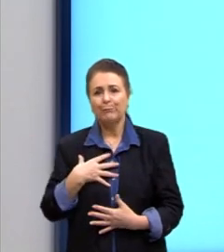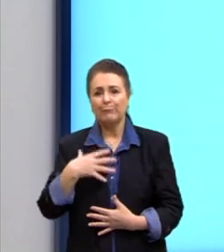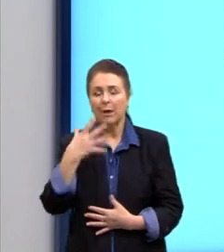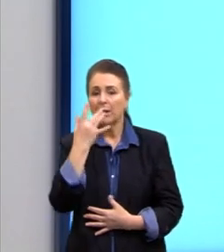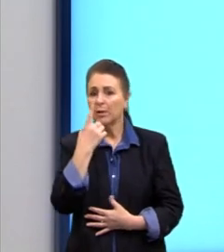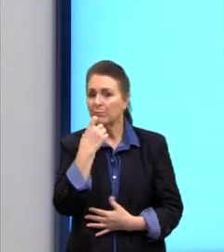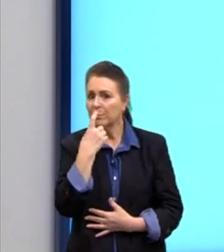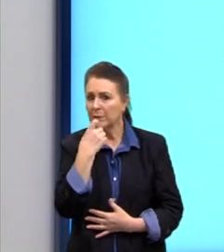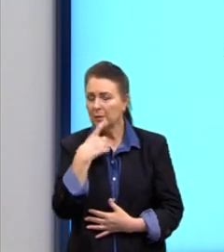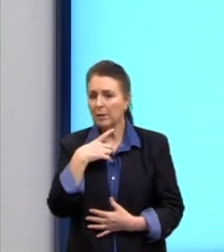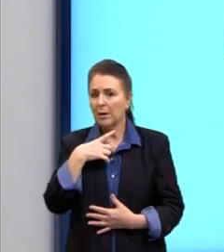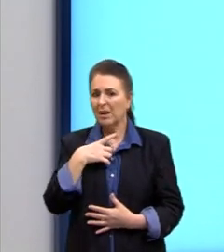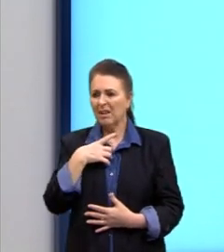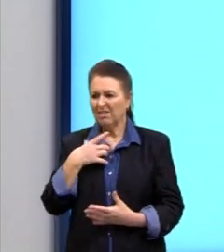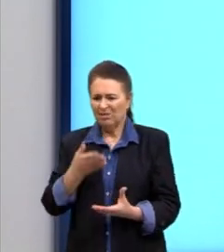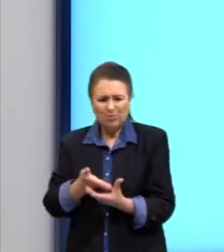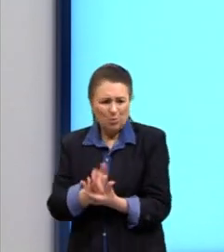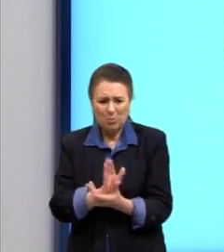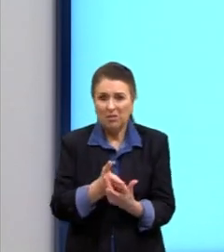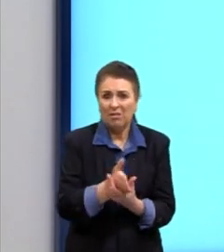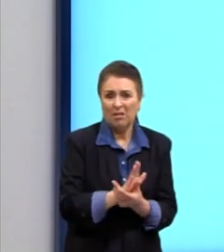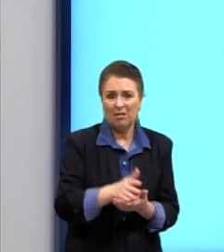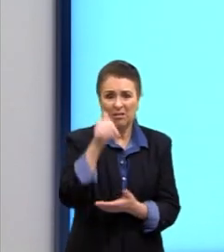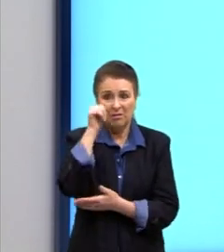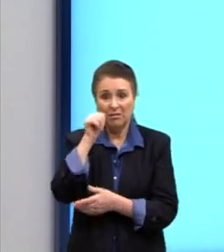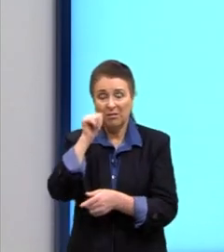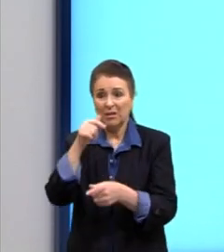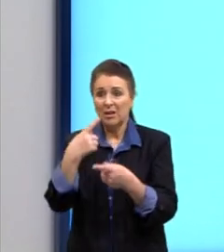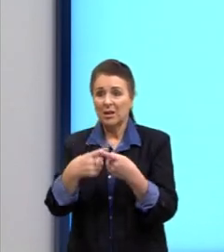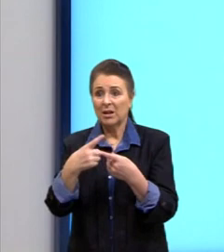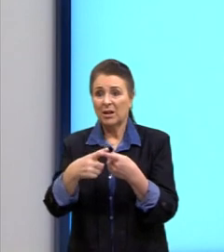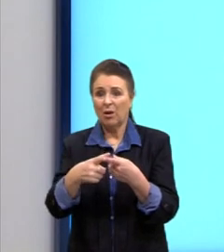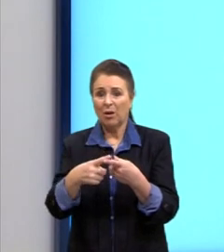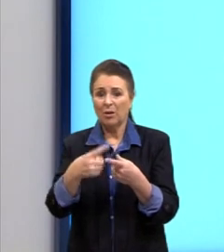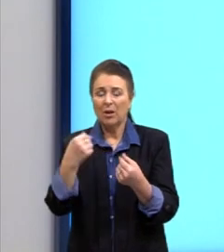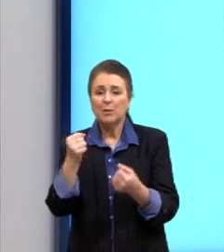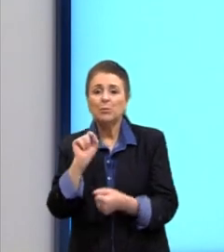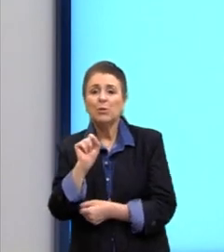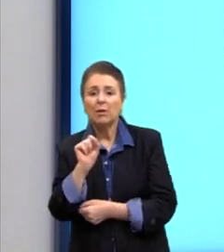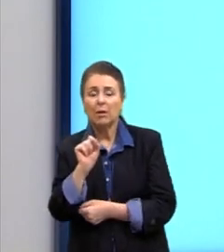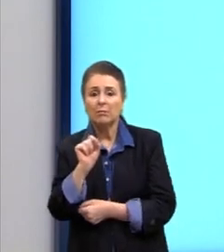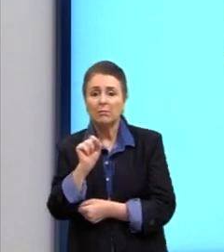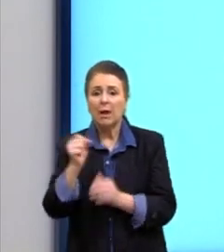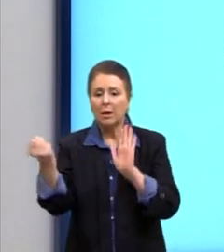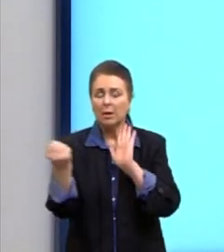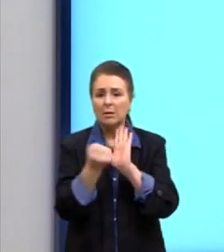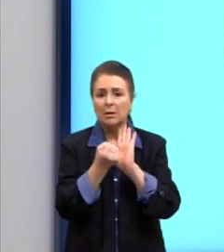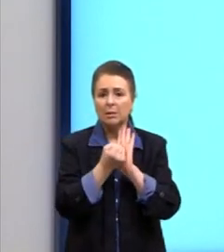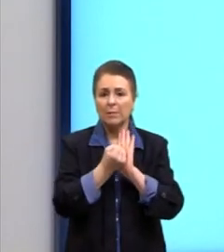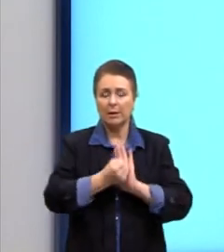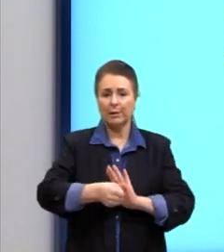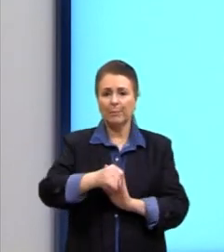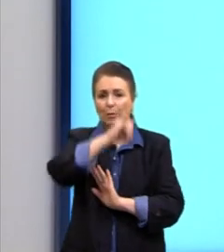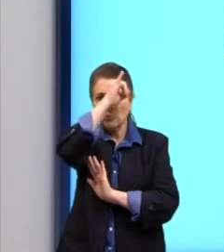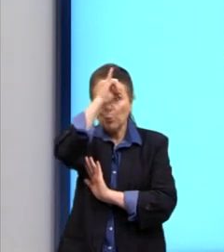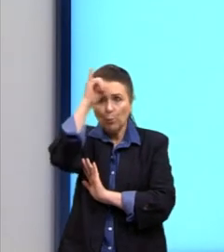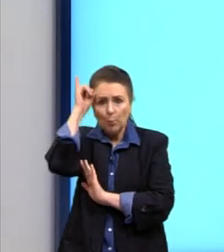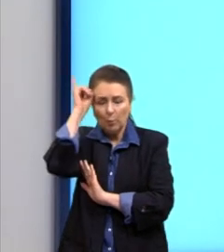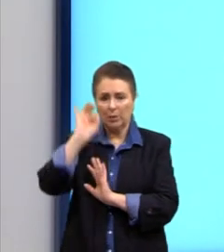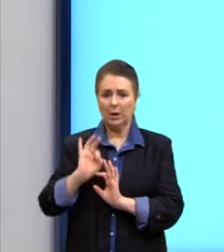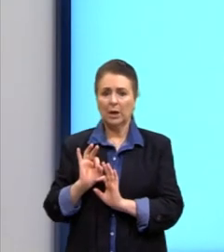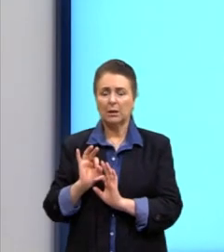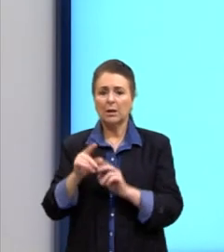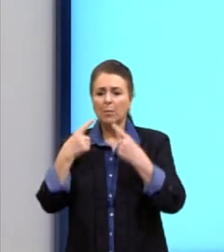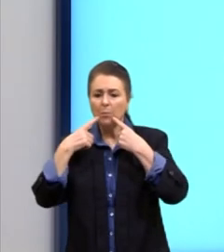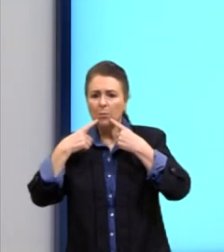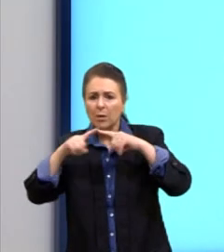é incomodada, aqui, importunada, pela ignorância e também pelas críticas dos jornais, a